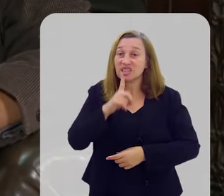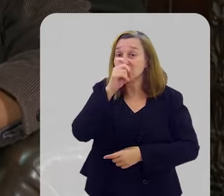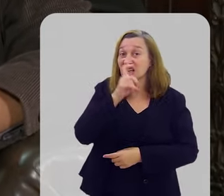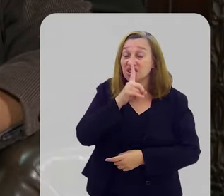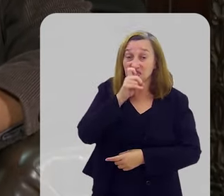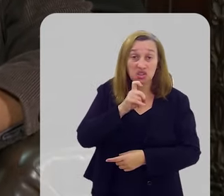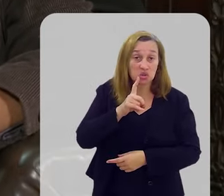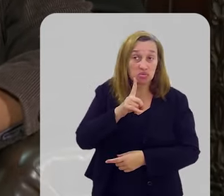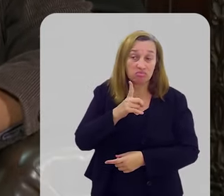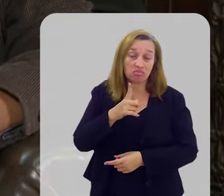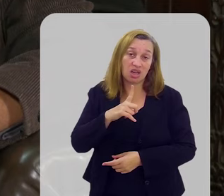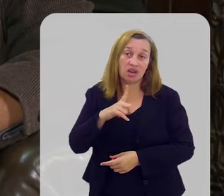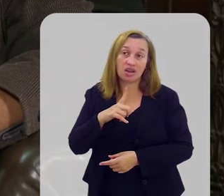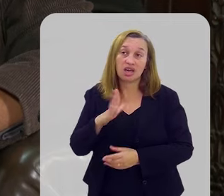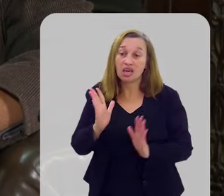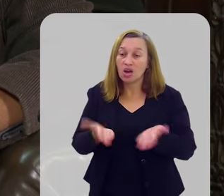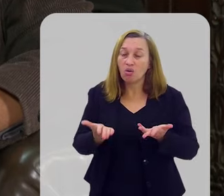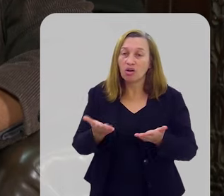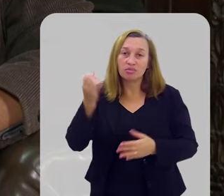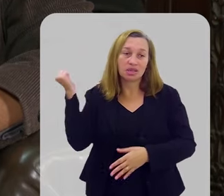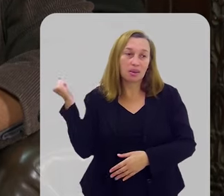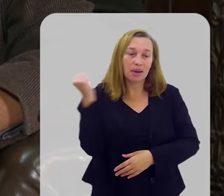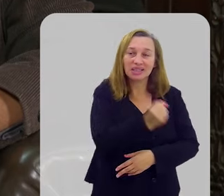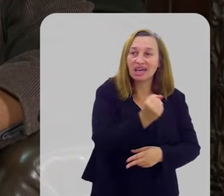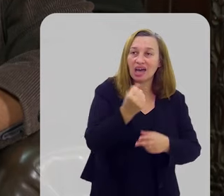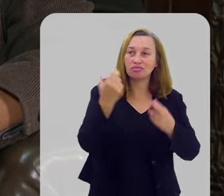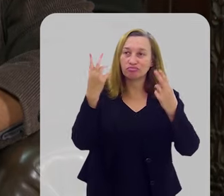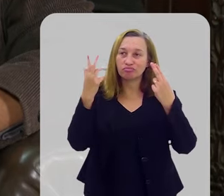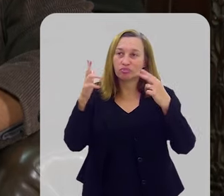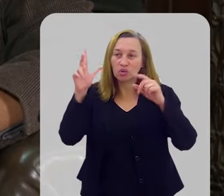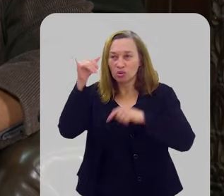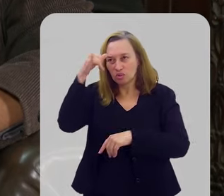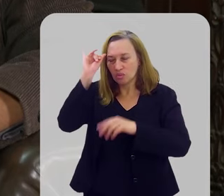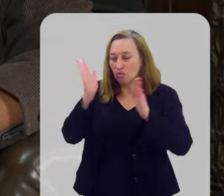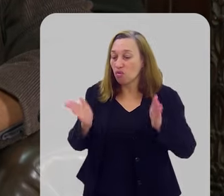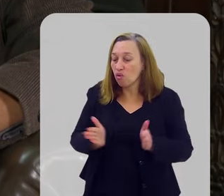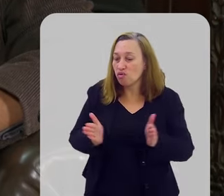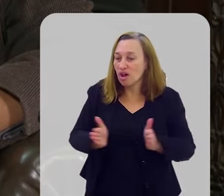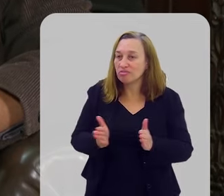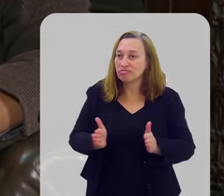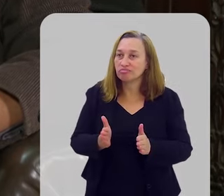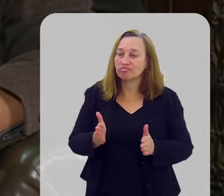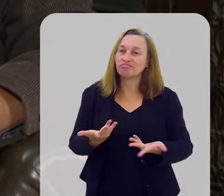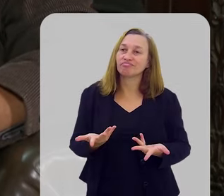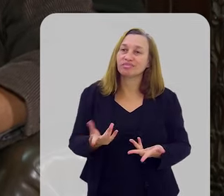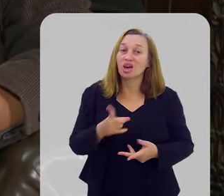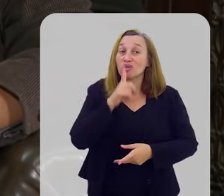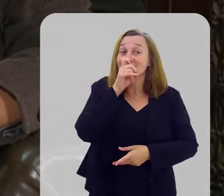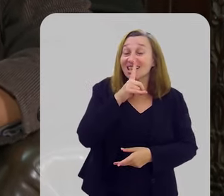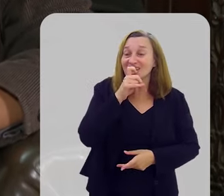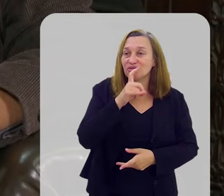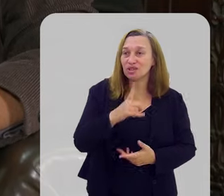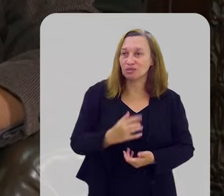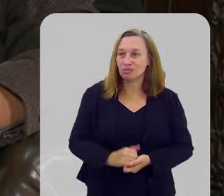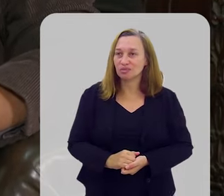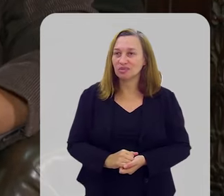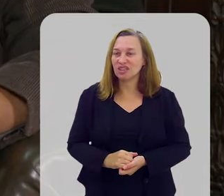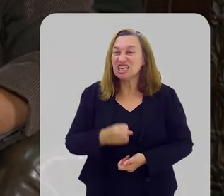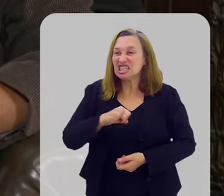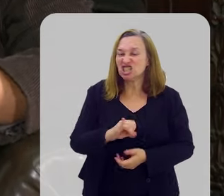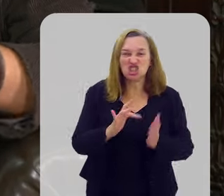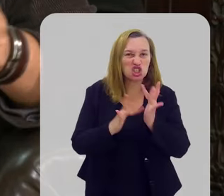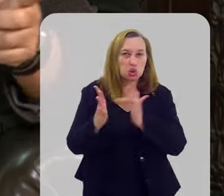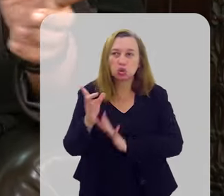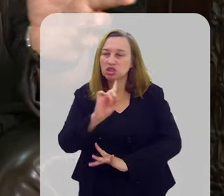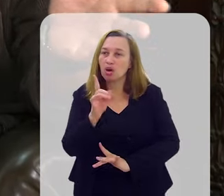E agora ele manda matar o novinho, em sacrifício, da volta da cruz. Se o senhor não morre na